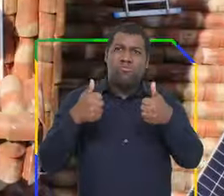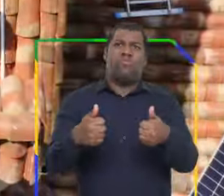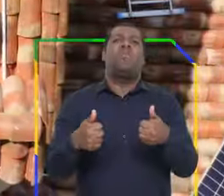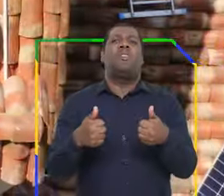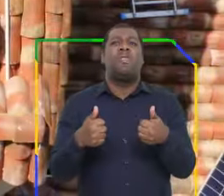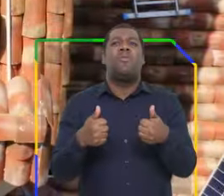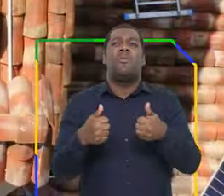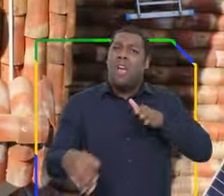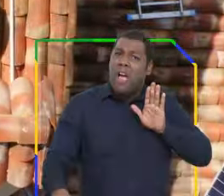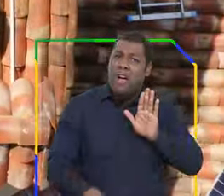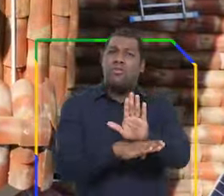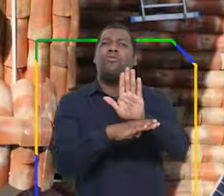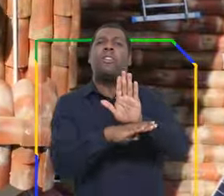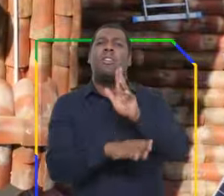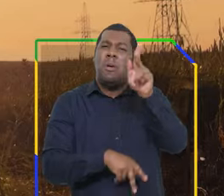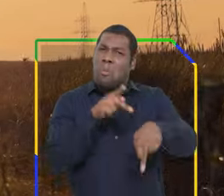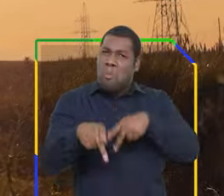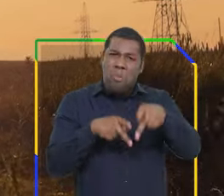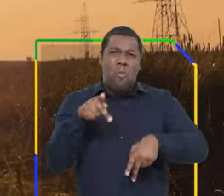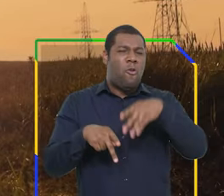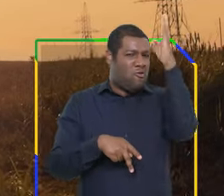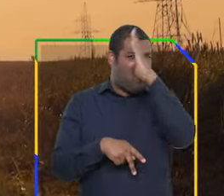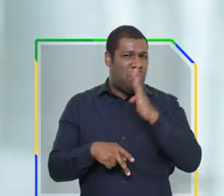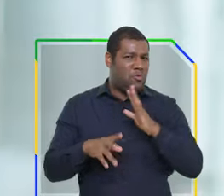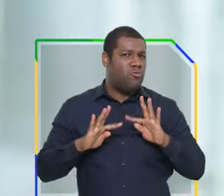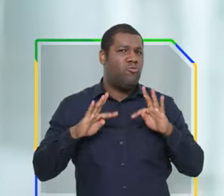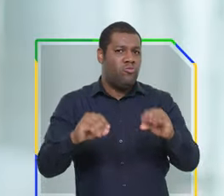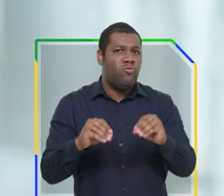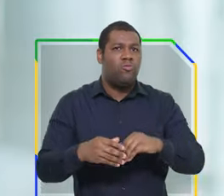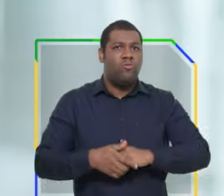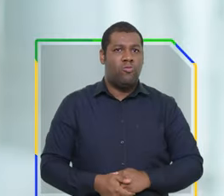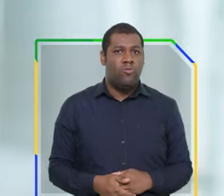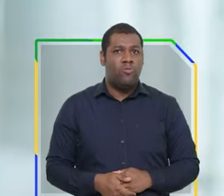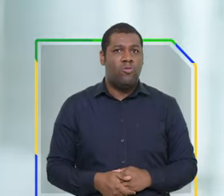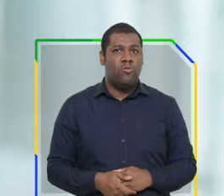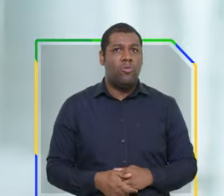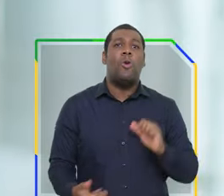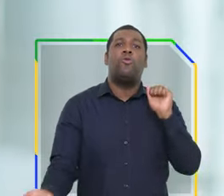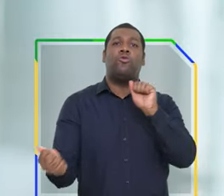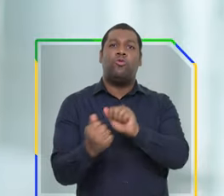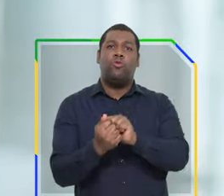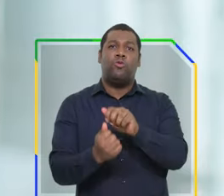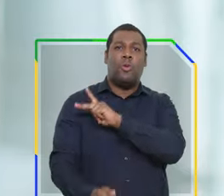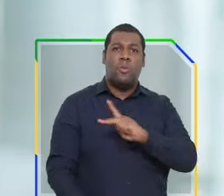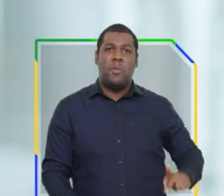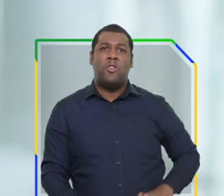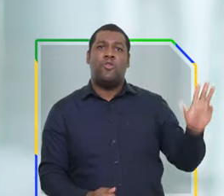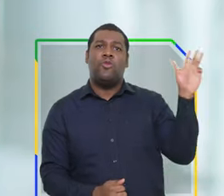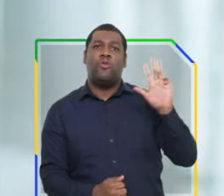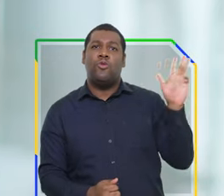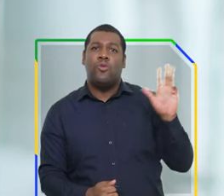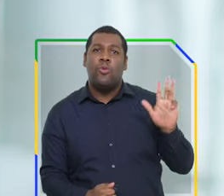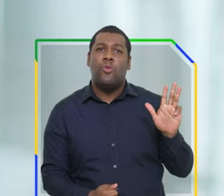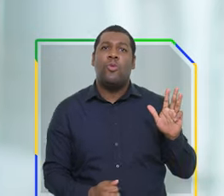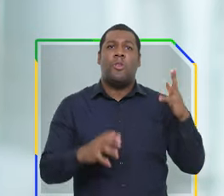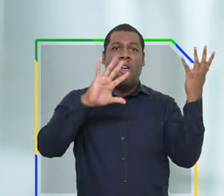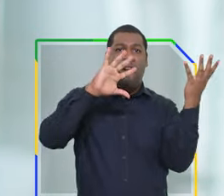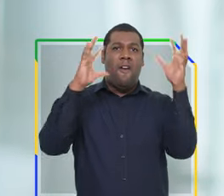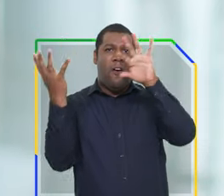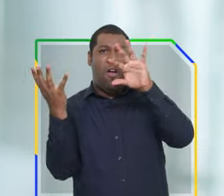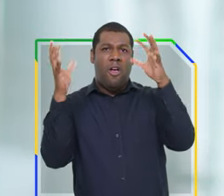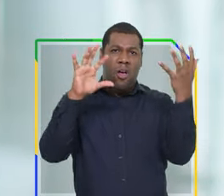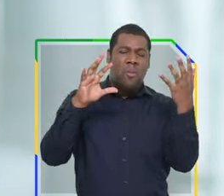em benefício de todos os brasileiros e brasileiras. Por orientação do presidente Lula, o tema da mudança do clima